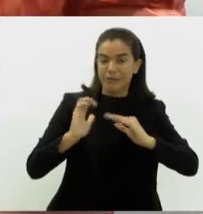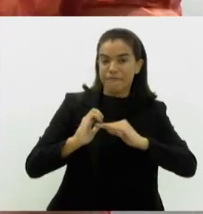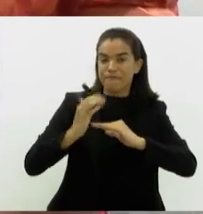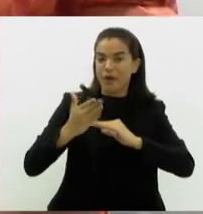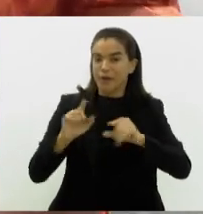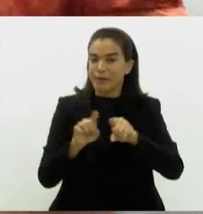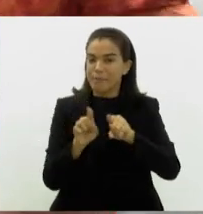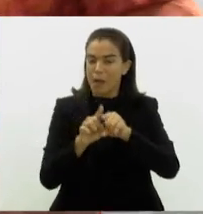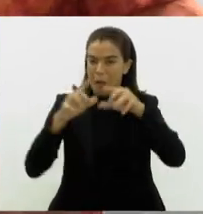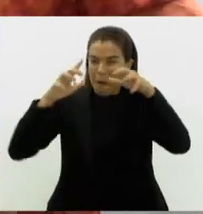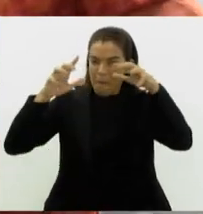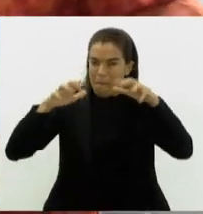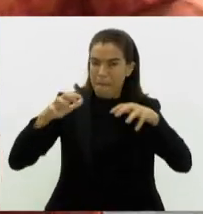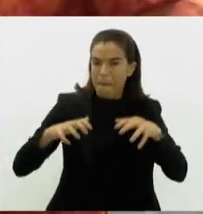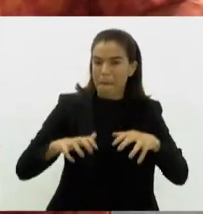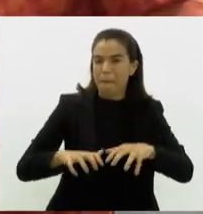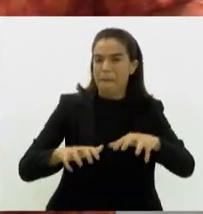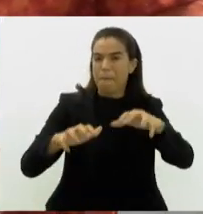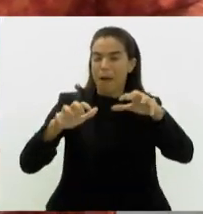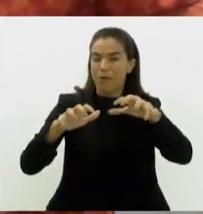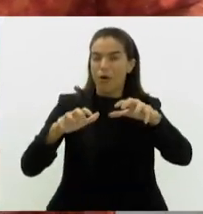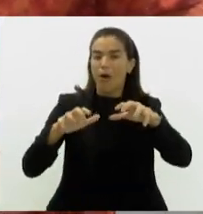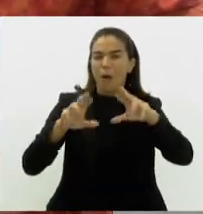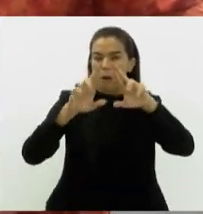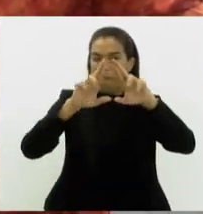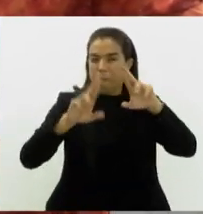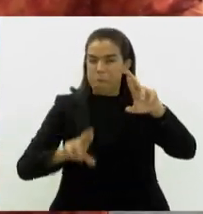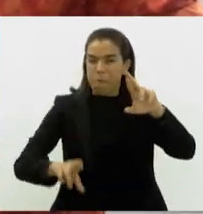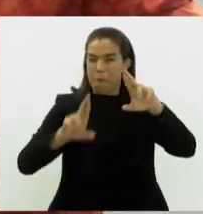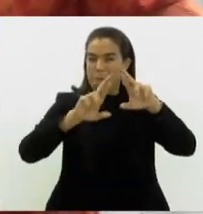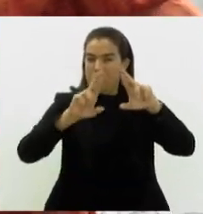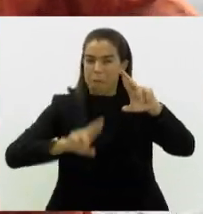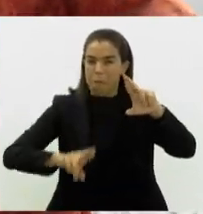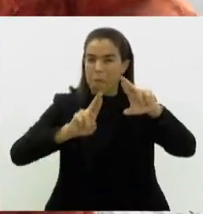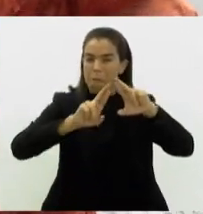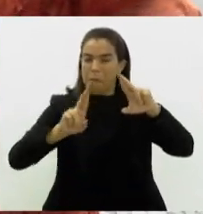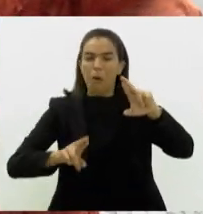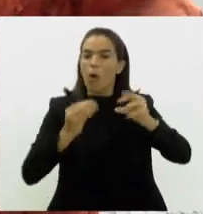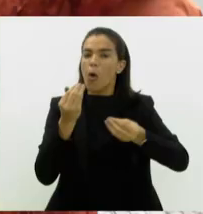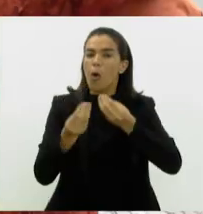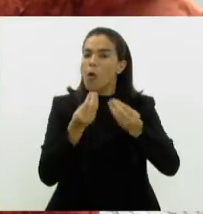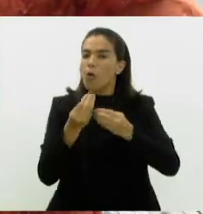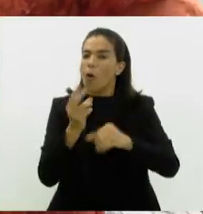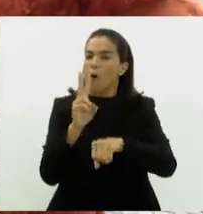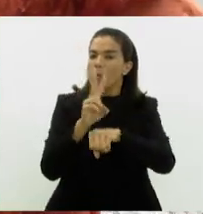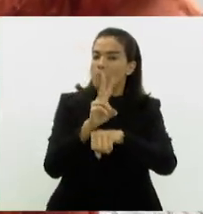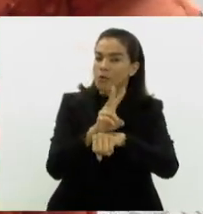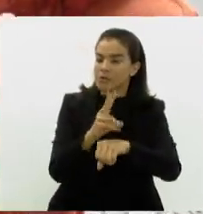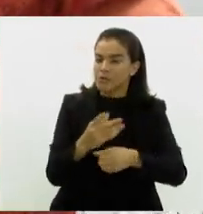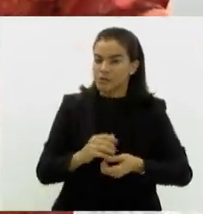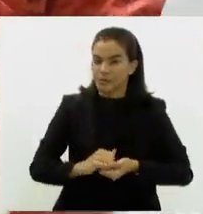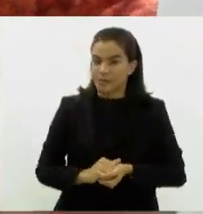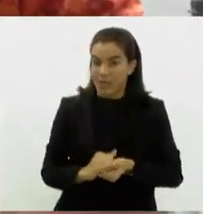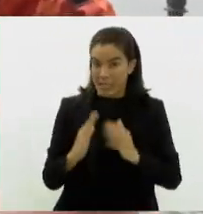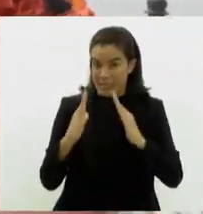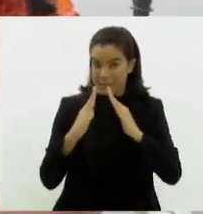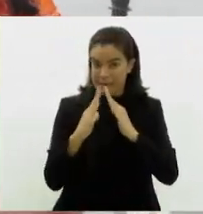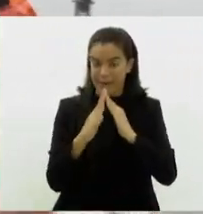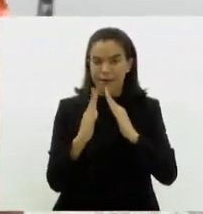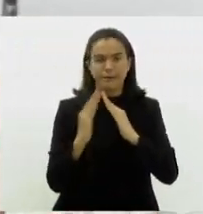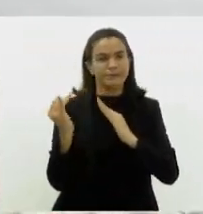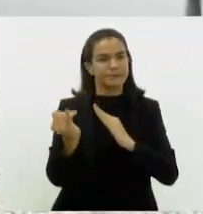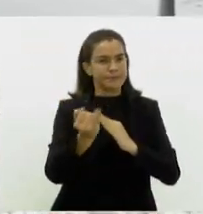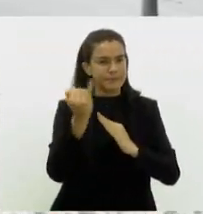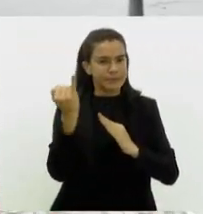acontece uma tempestade, quando acontece uma descarga elétrica ocasionada pelo JAIS. Como se prevenir em relação a esses acidentes também? Em casa é muito